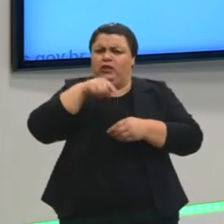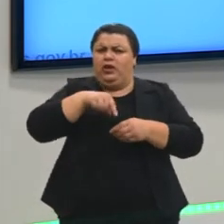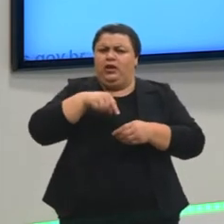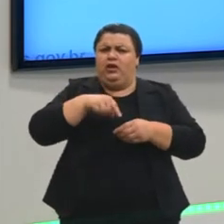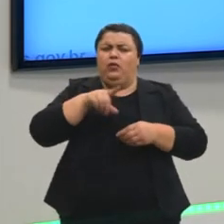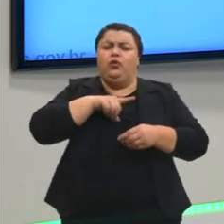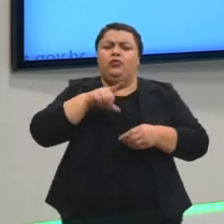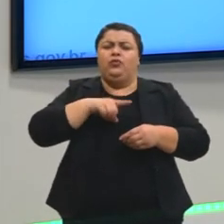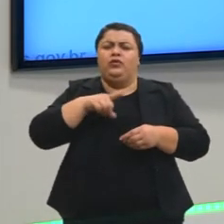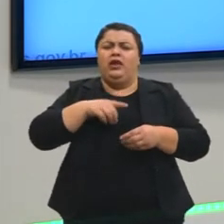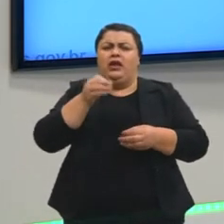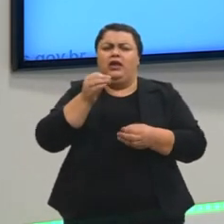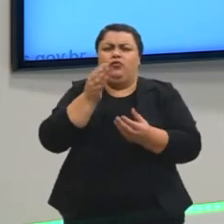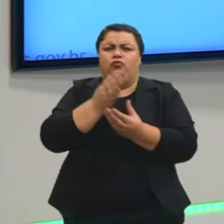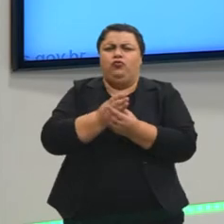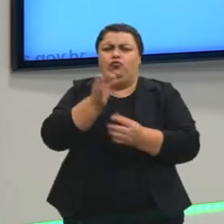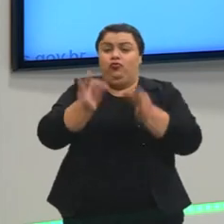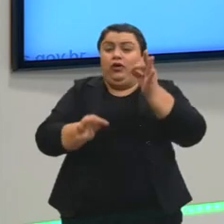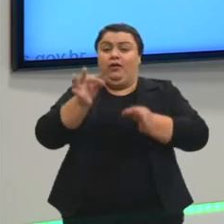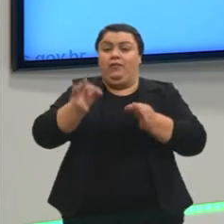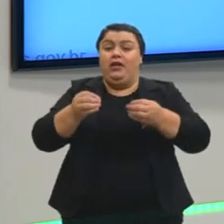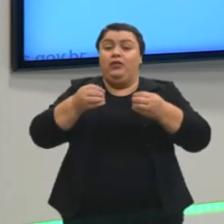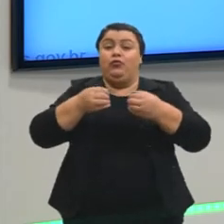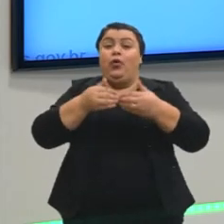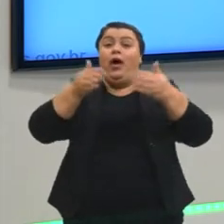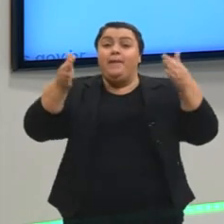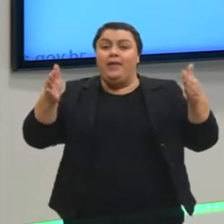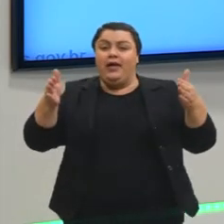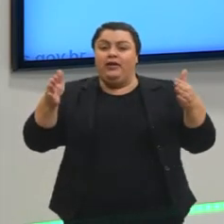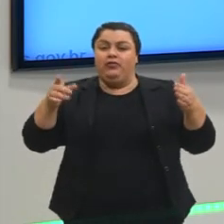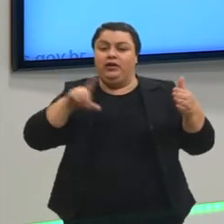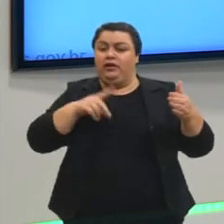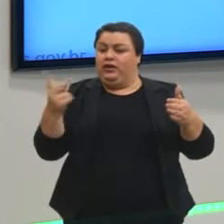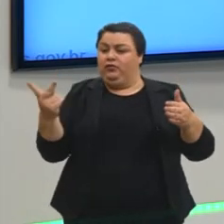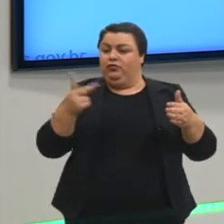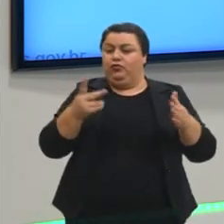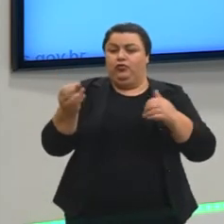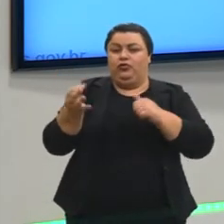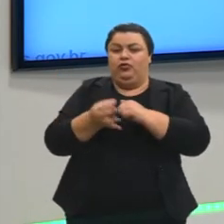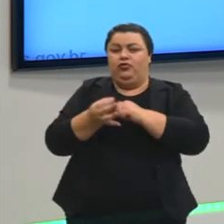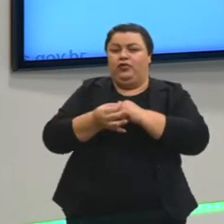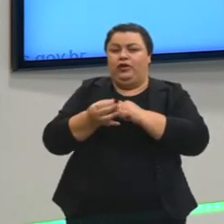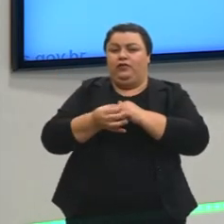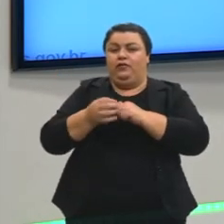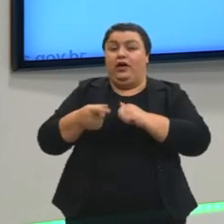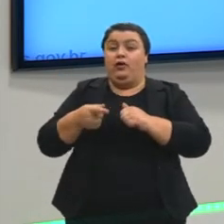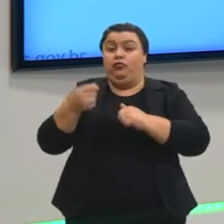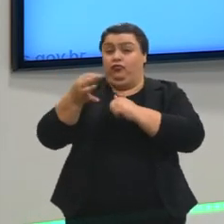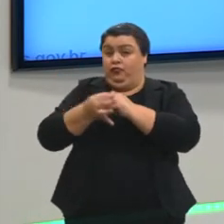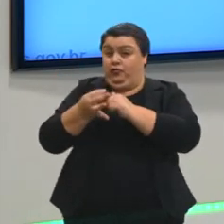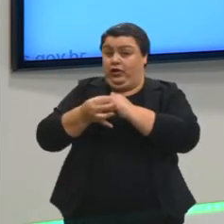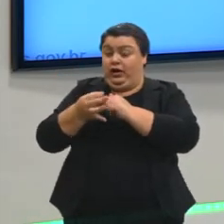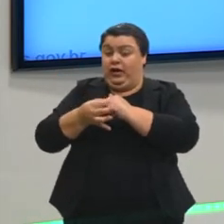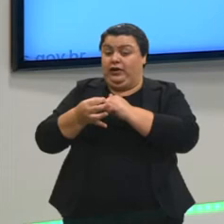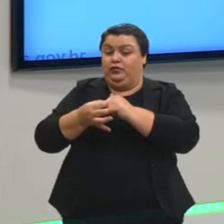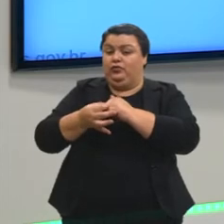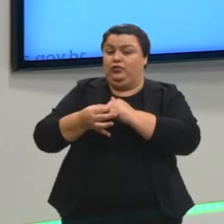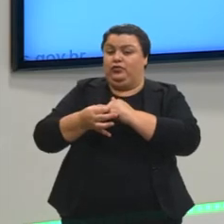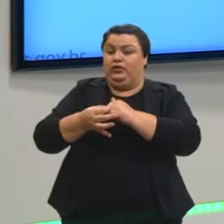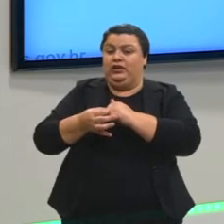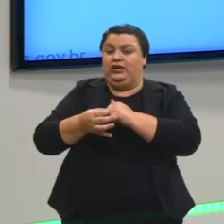júri aberto, né? O julgamento aberto vai à defesa e vai à acusação. O que que eles tentam fazer para os jurados?